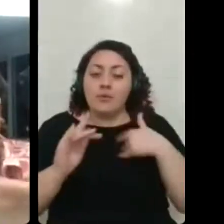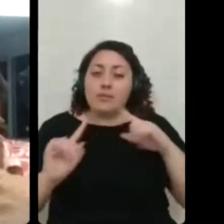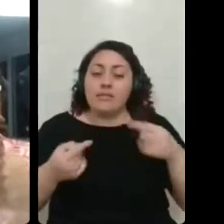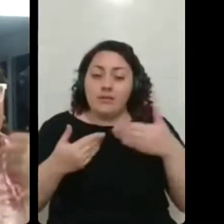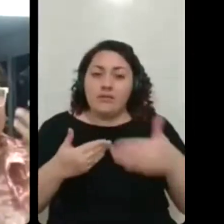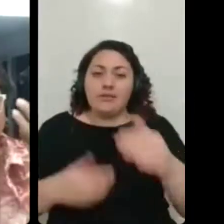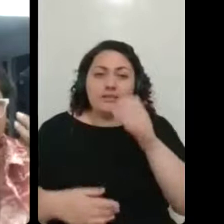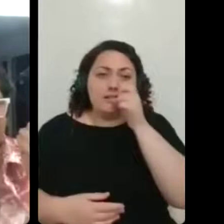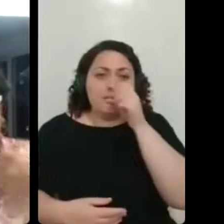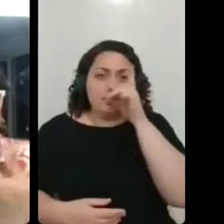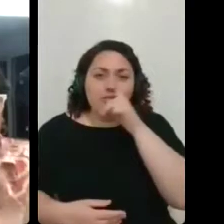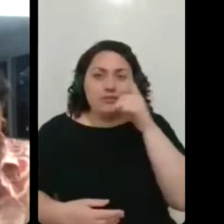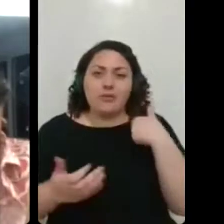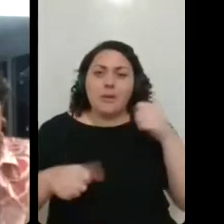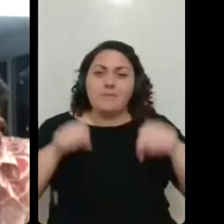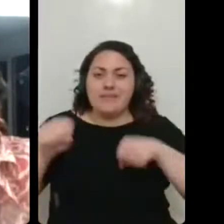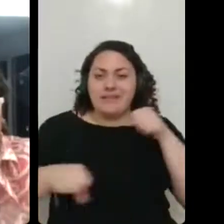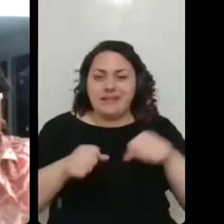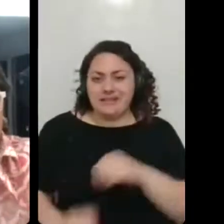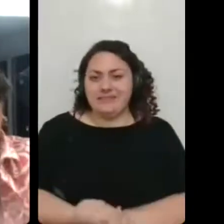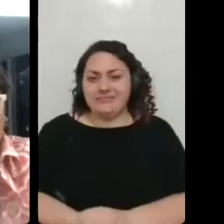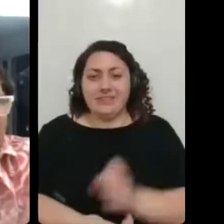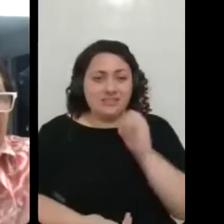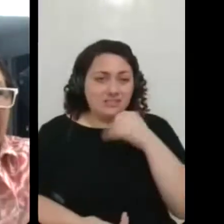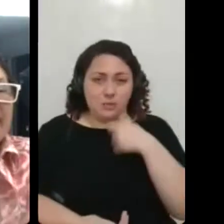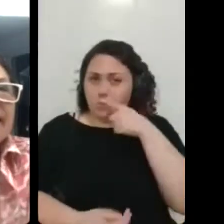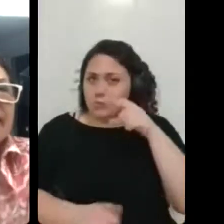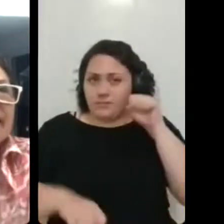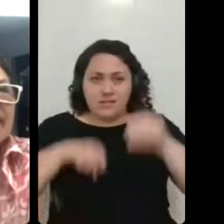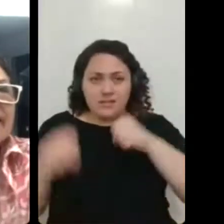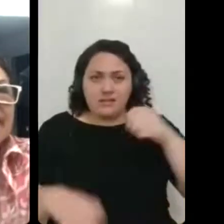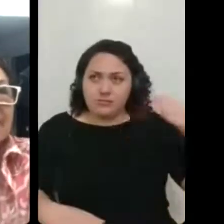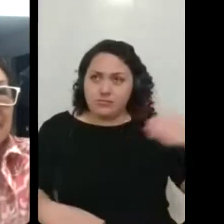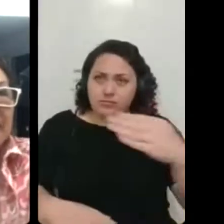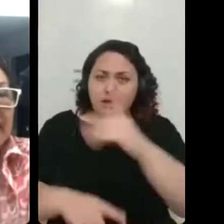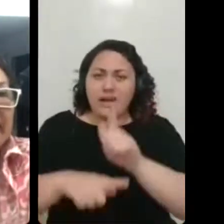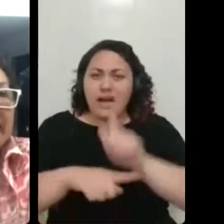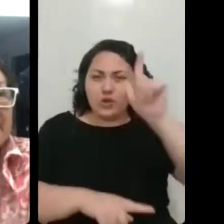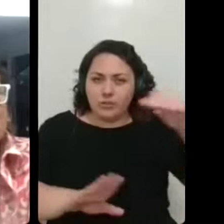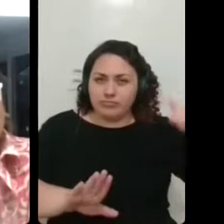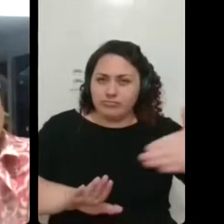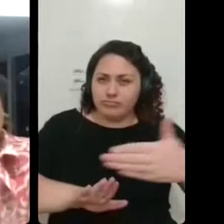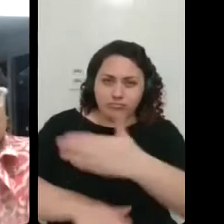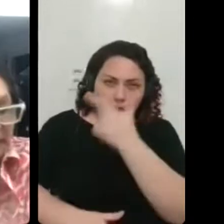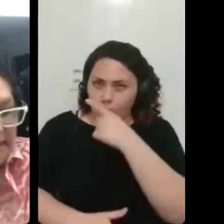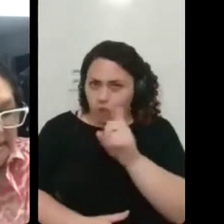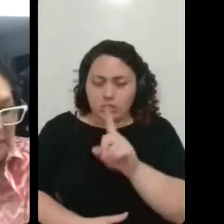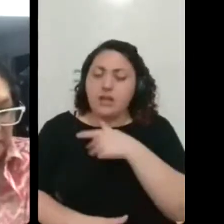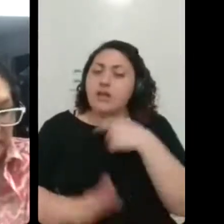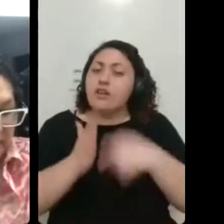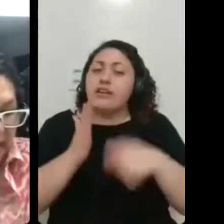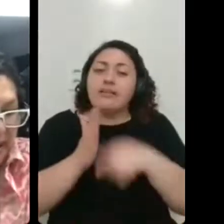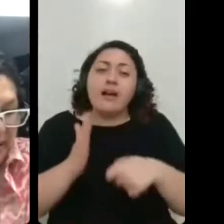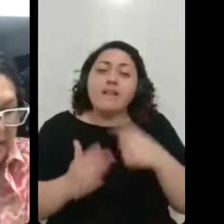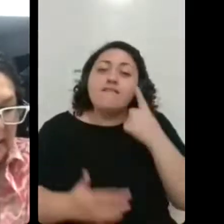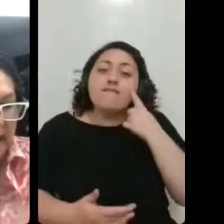conseguir fazer a orla inteira, o que eu puder, né? Então, isso tá sendo assim